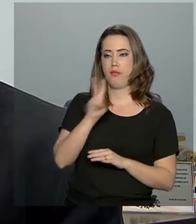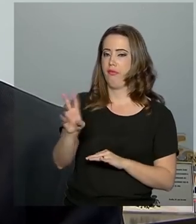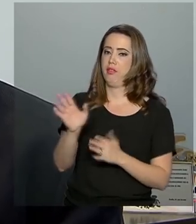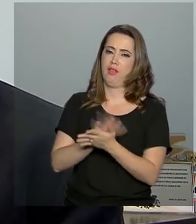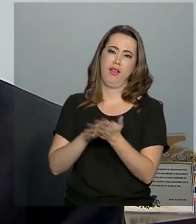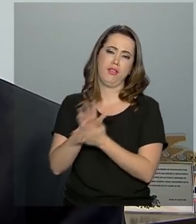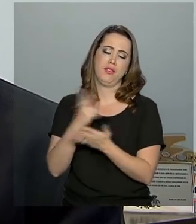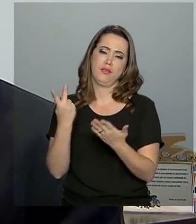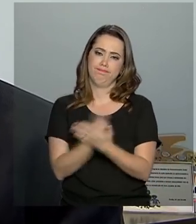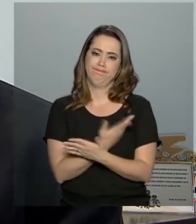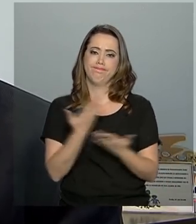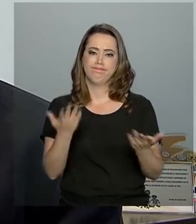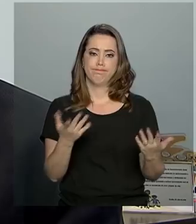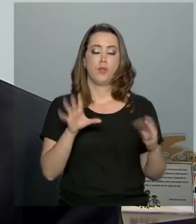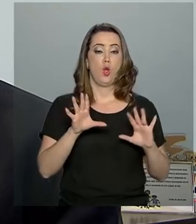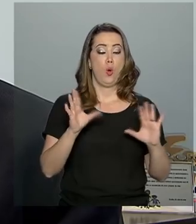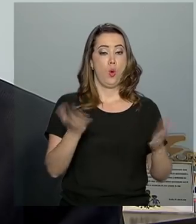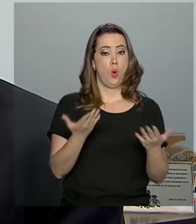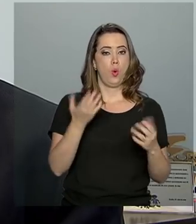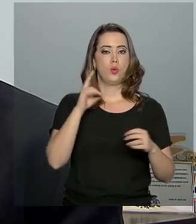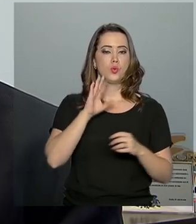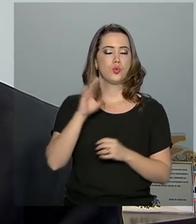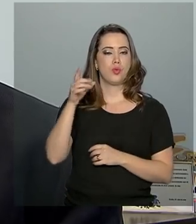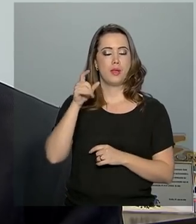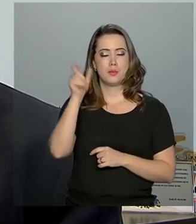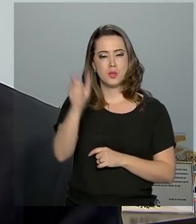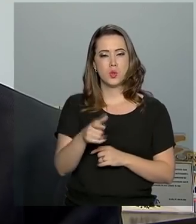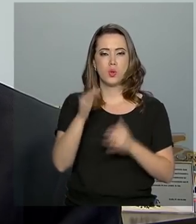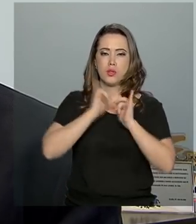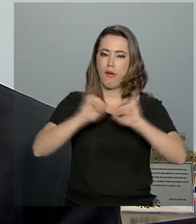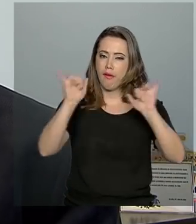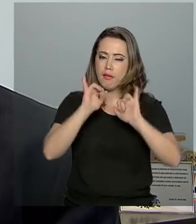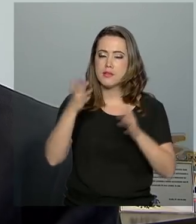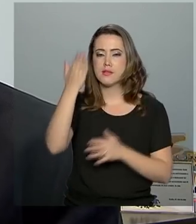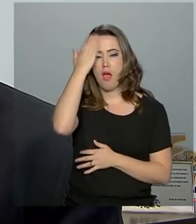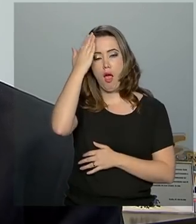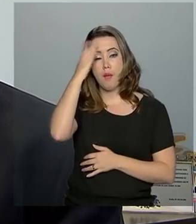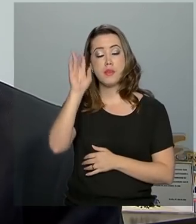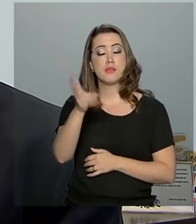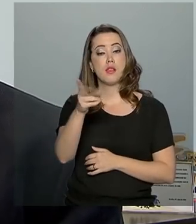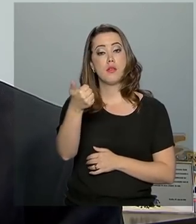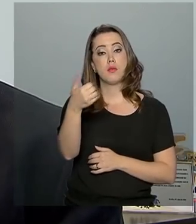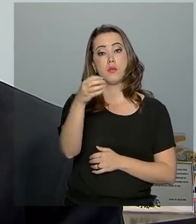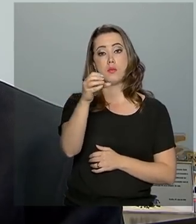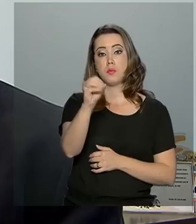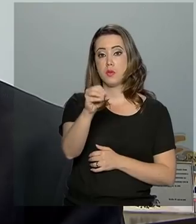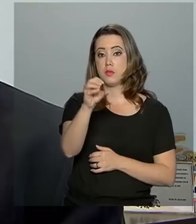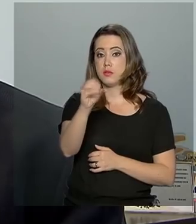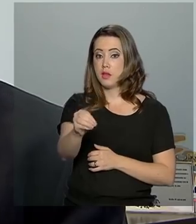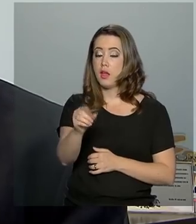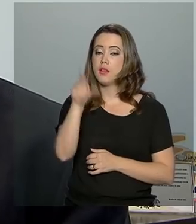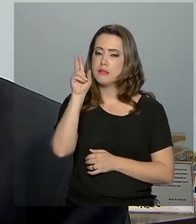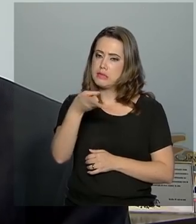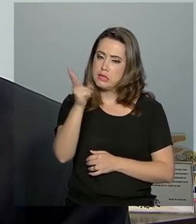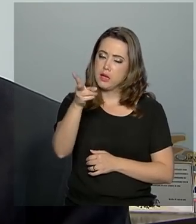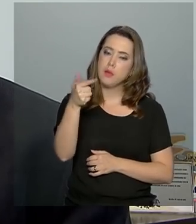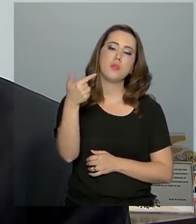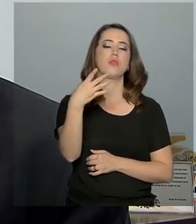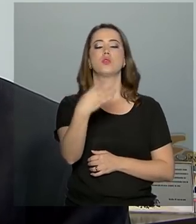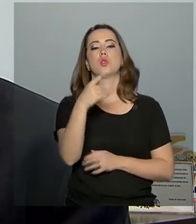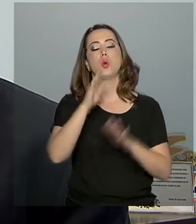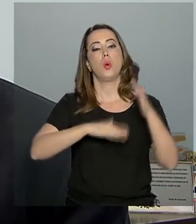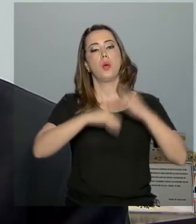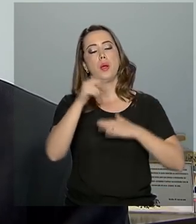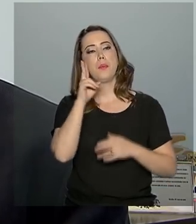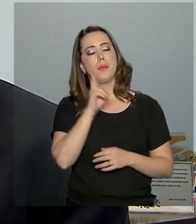mais imediato que vem à memória de todos, bem divulgado, é o Disque 100. 1-0-0. Ele funciona muito bem. Então, qualquer